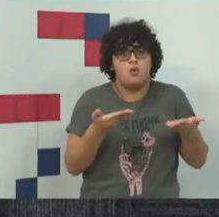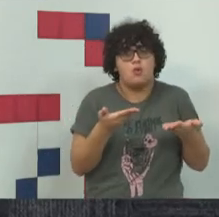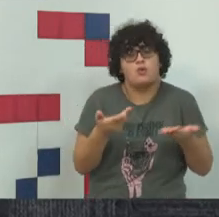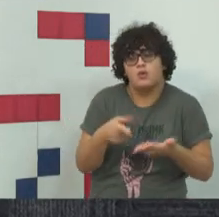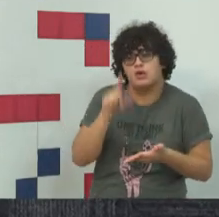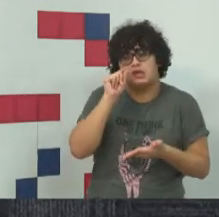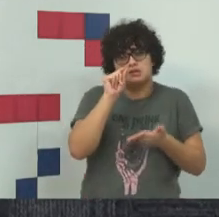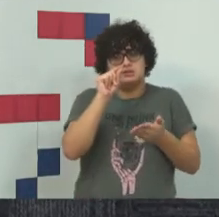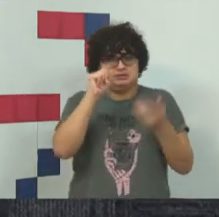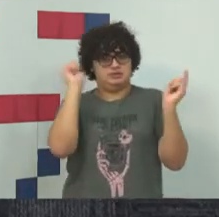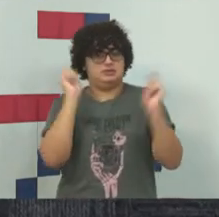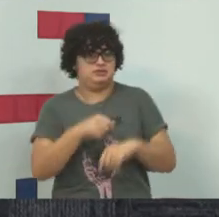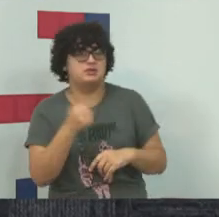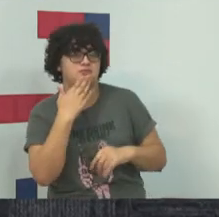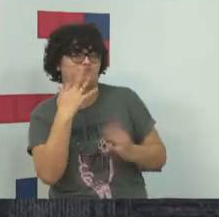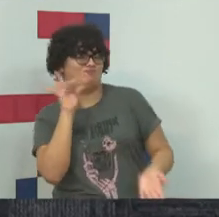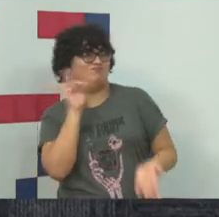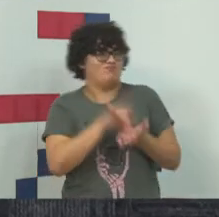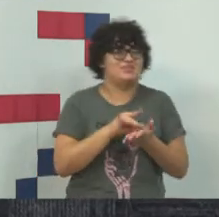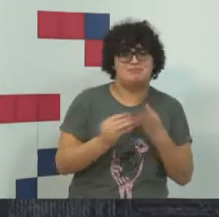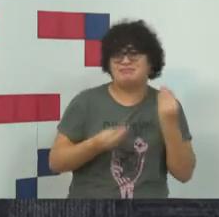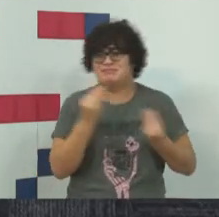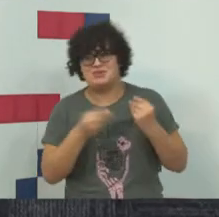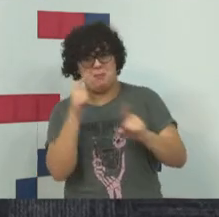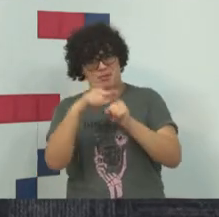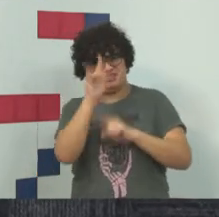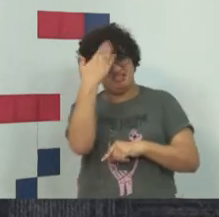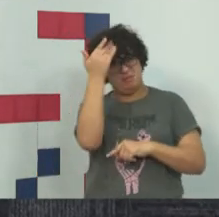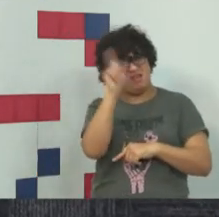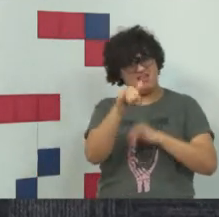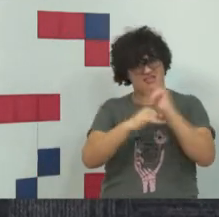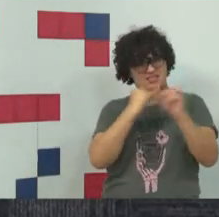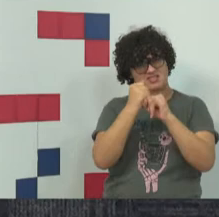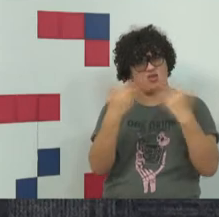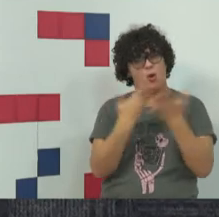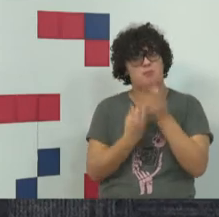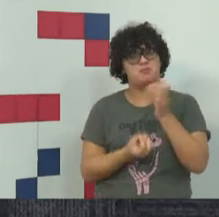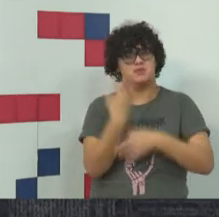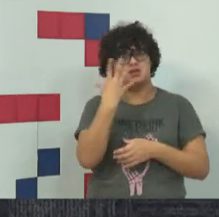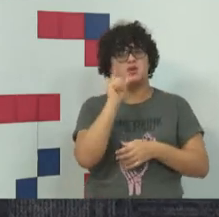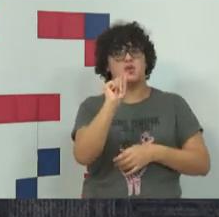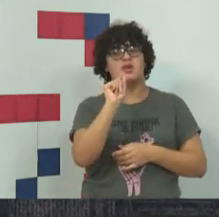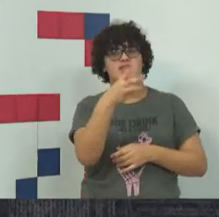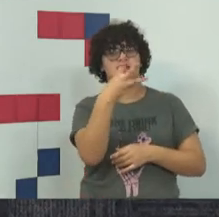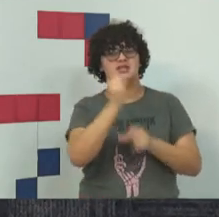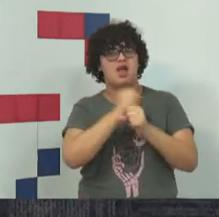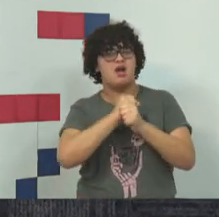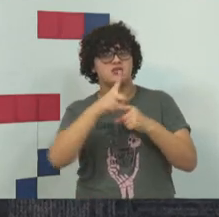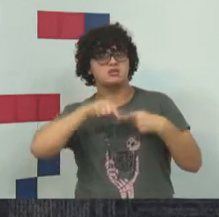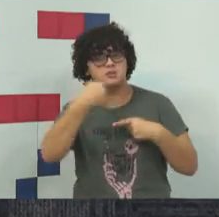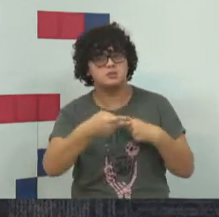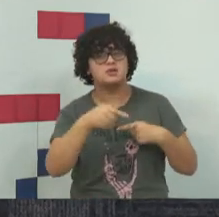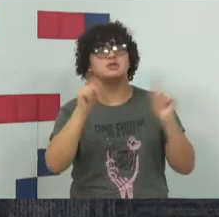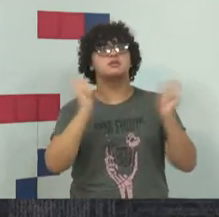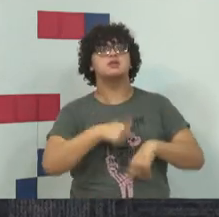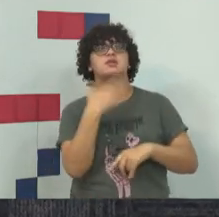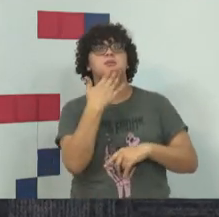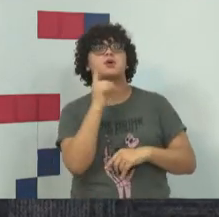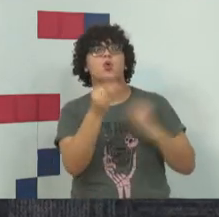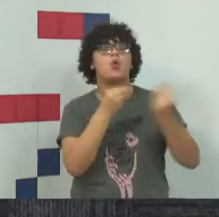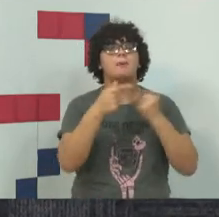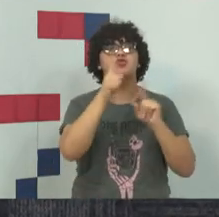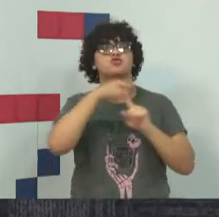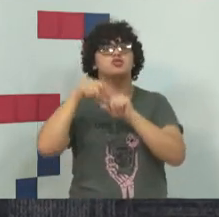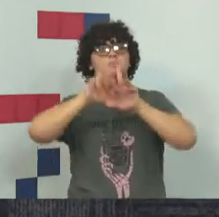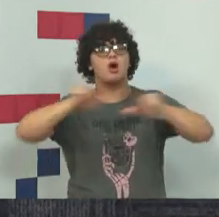desses fatos inverídicos. Não é porque a internet nasceu praticamente 30 anos depois que esse